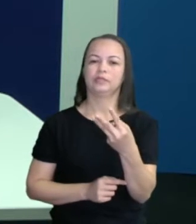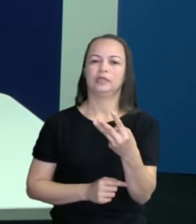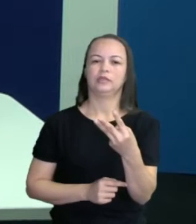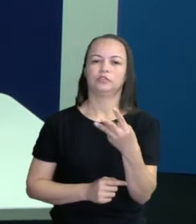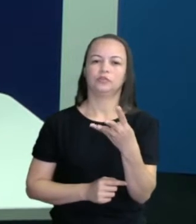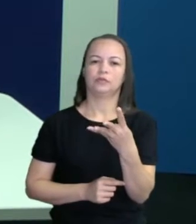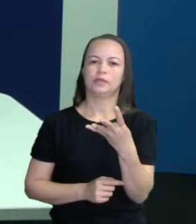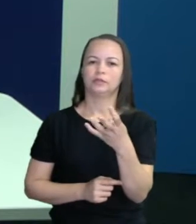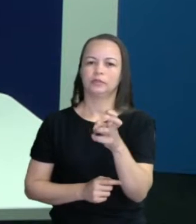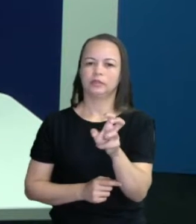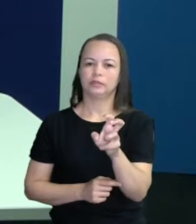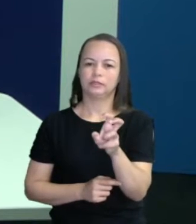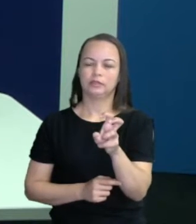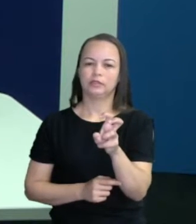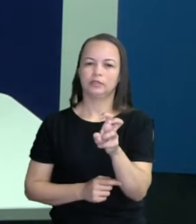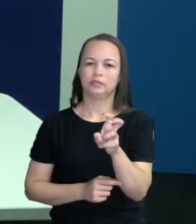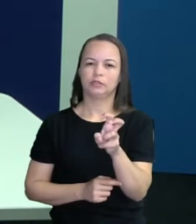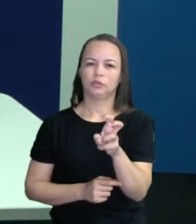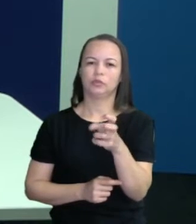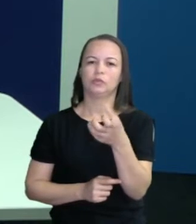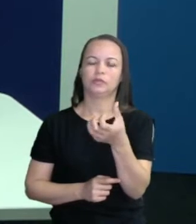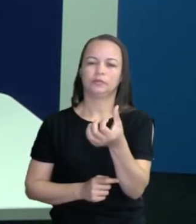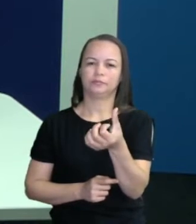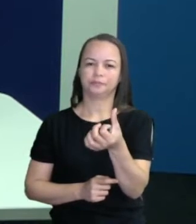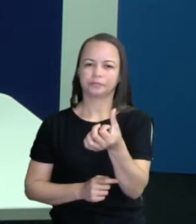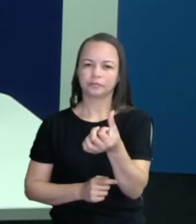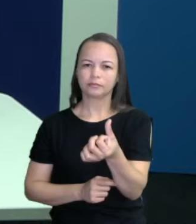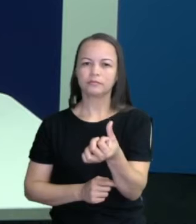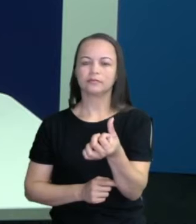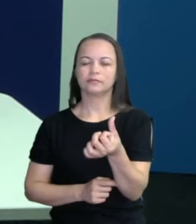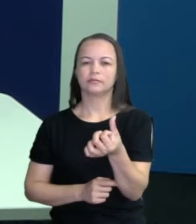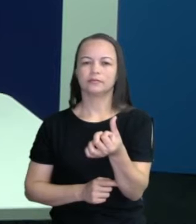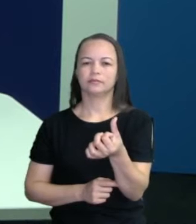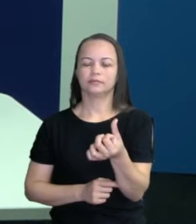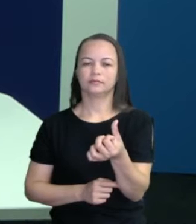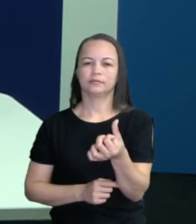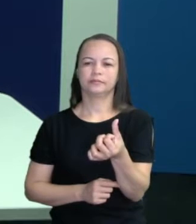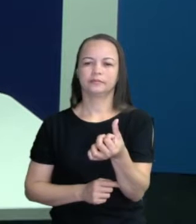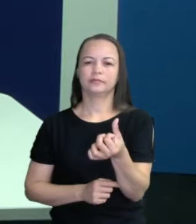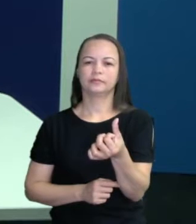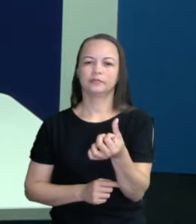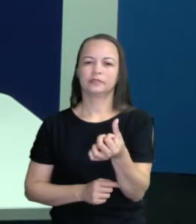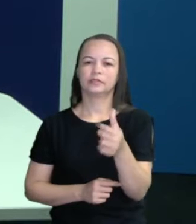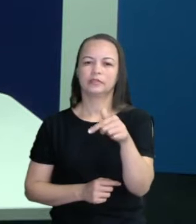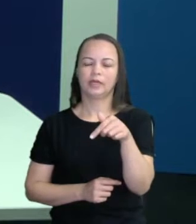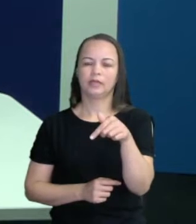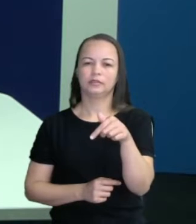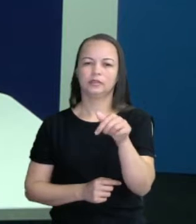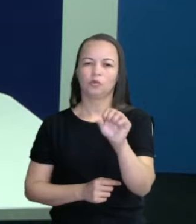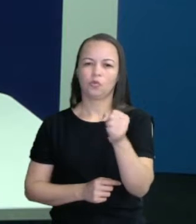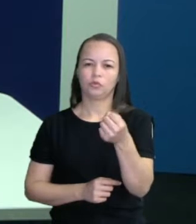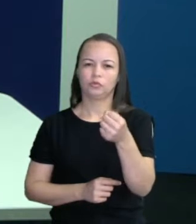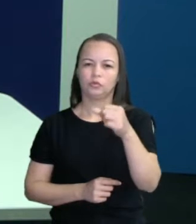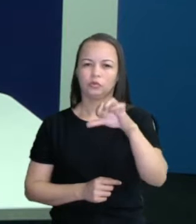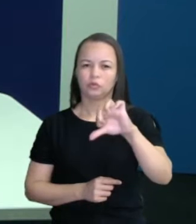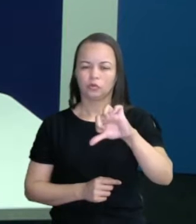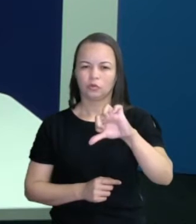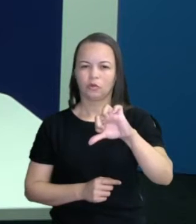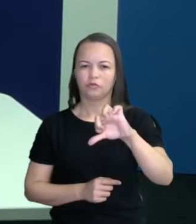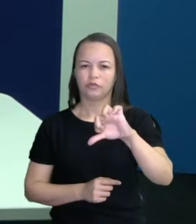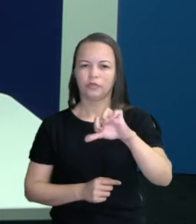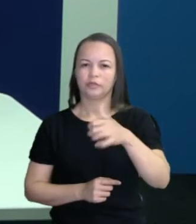4, 5, 6, 7, 8,